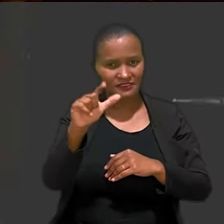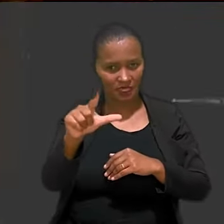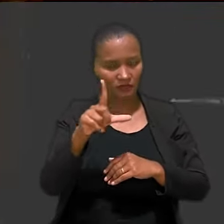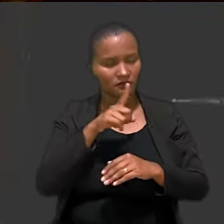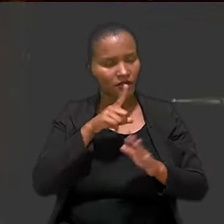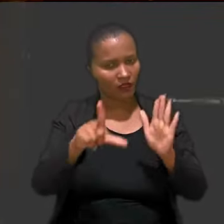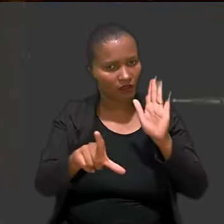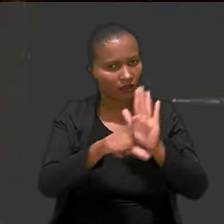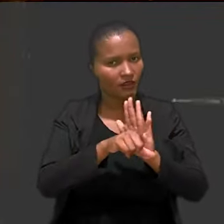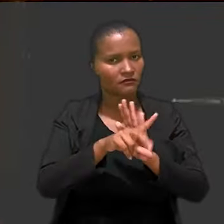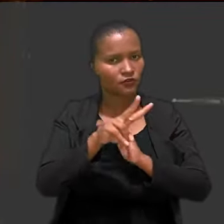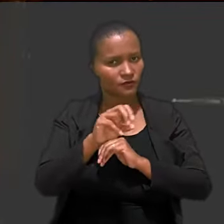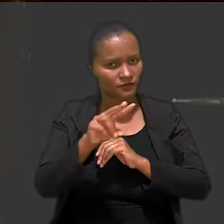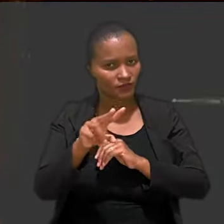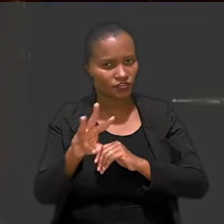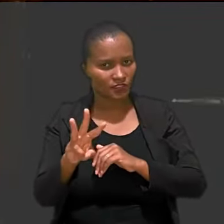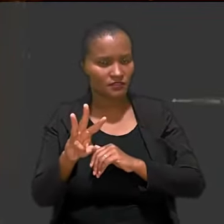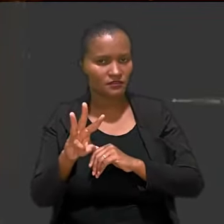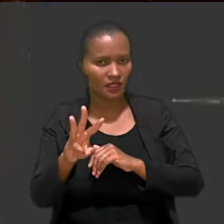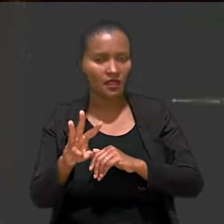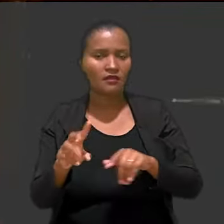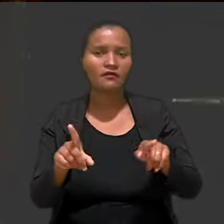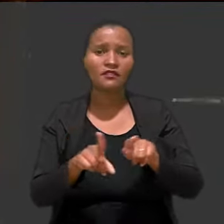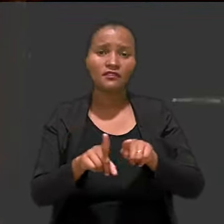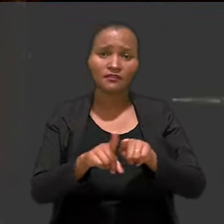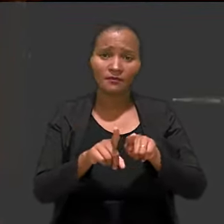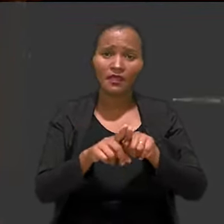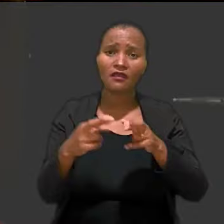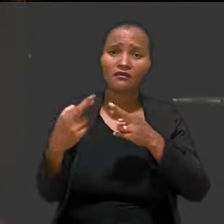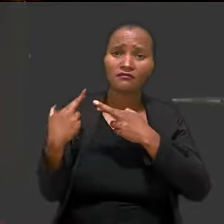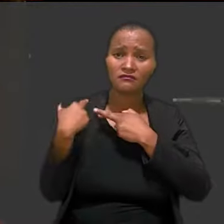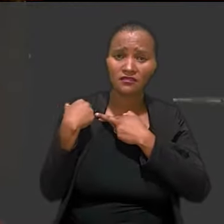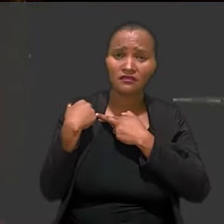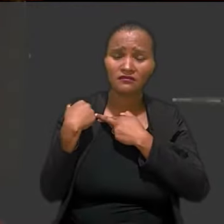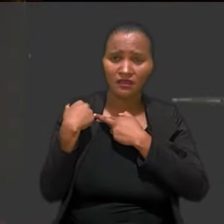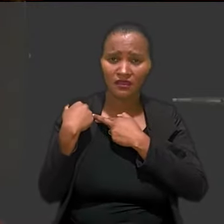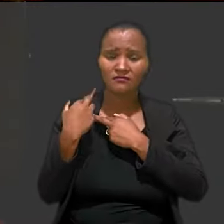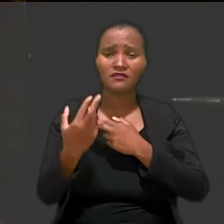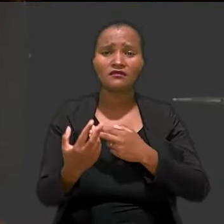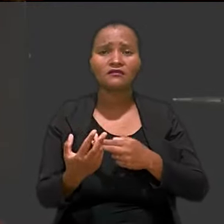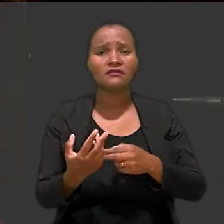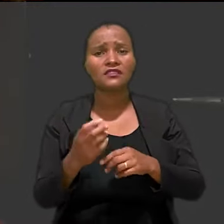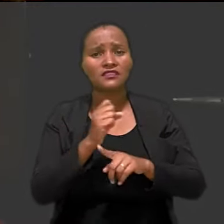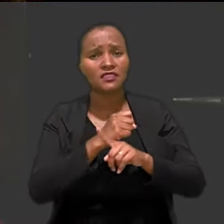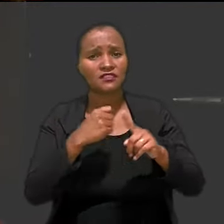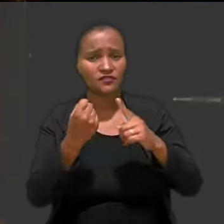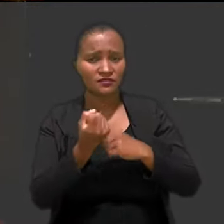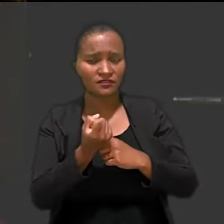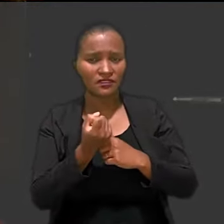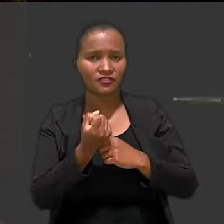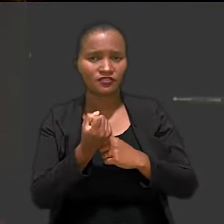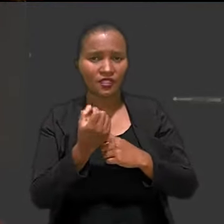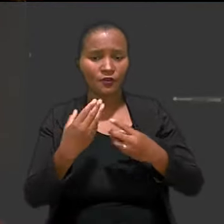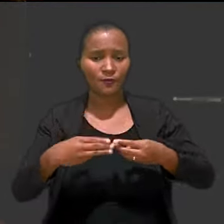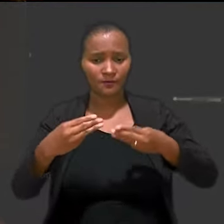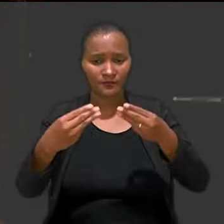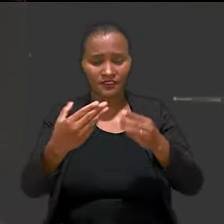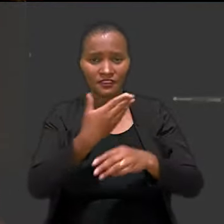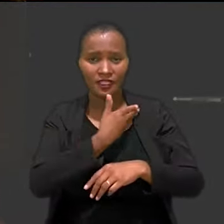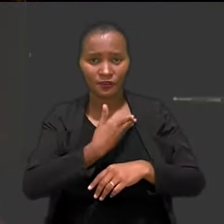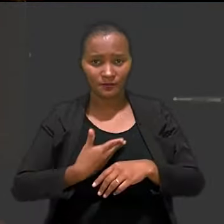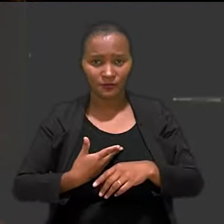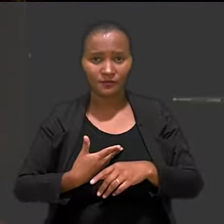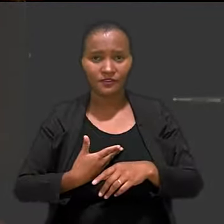racismo. Hoje, essa equiparação está prevista em lei, uma lei de 2023. E tem também as responsabilizações de natureza cível de responsabilização